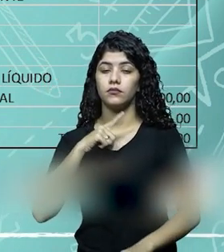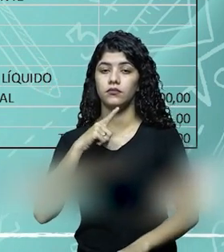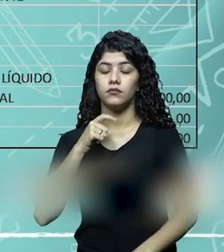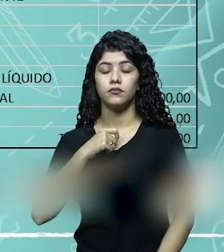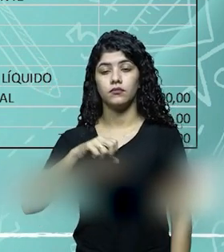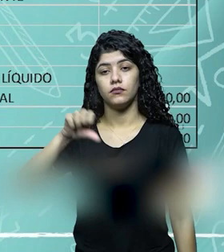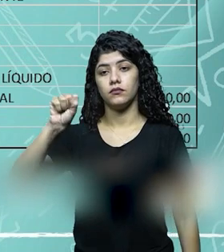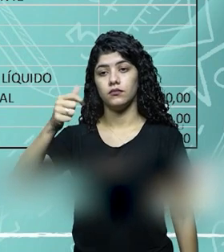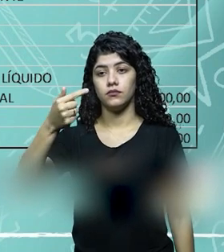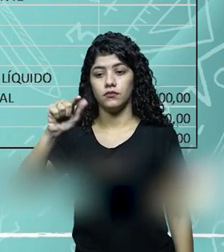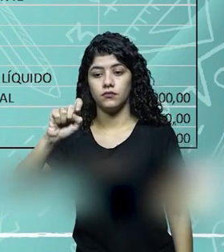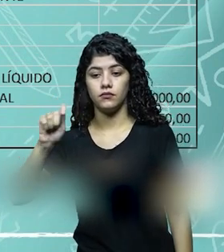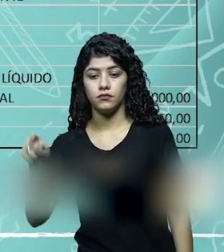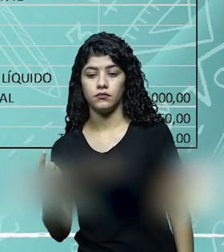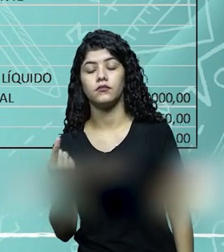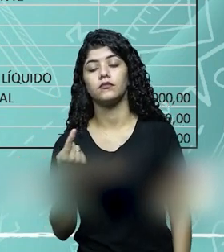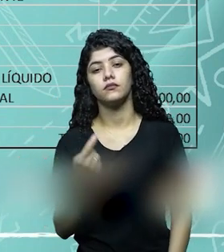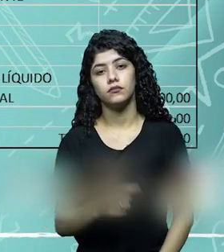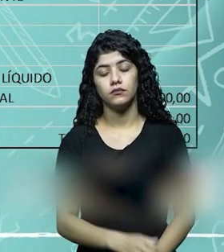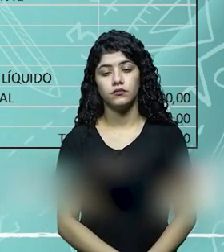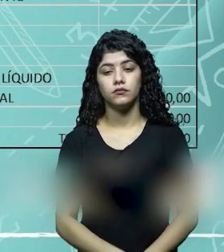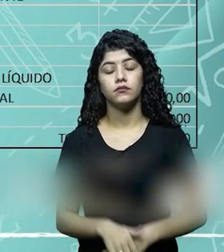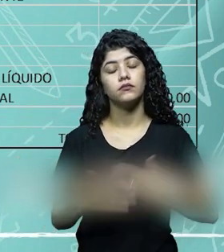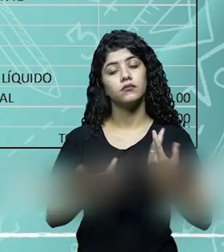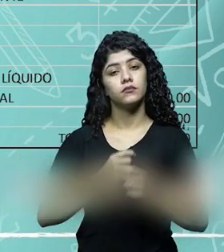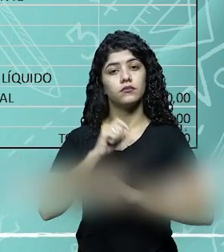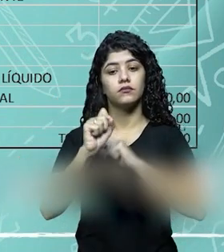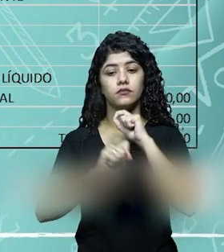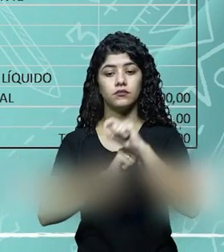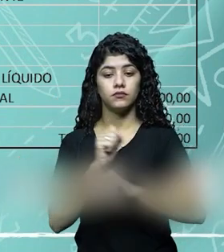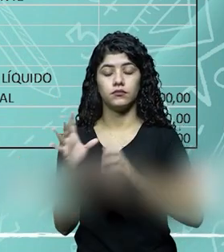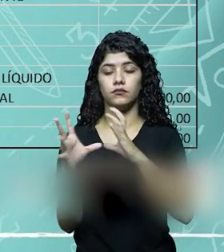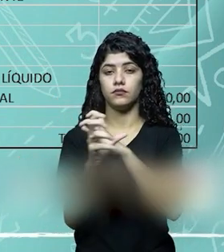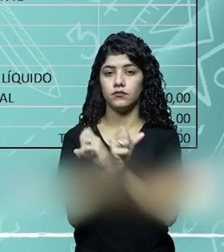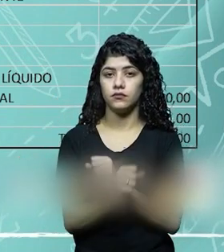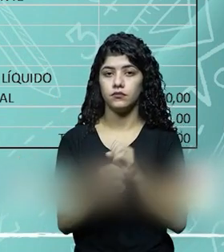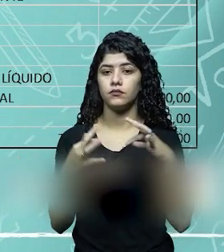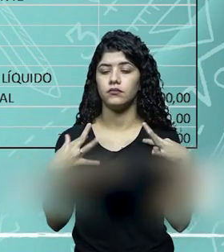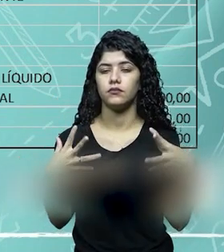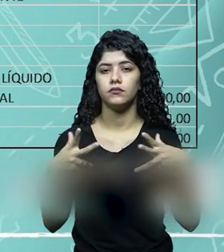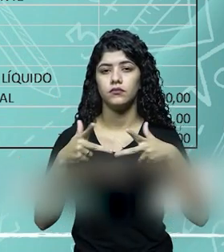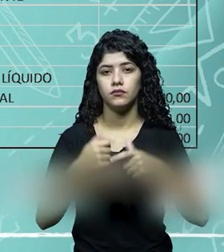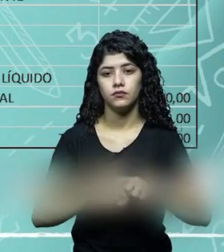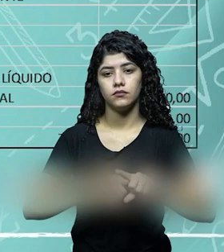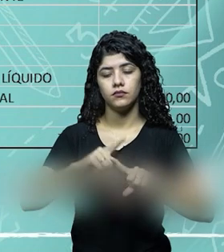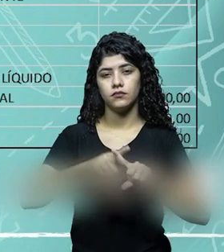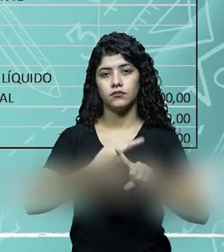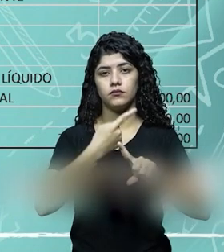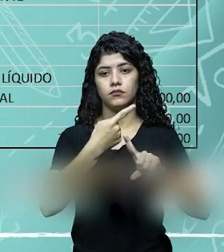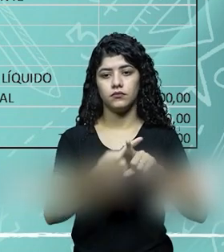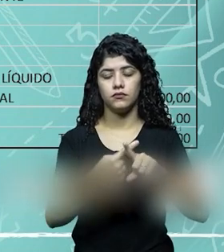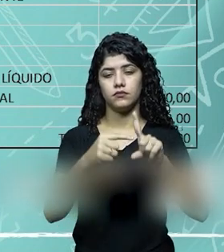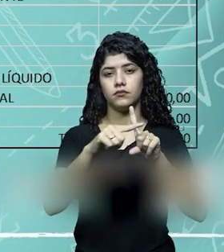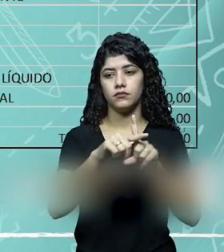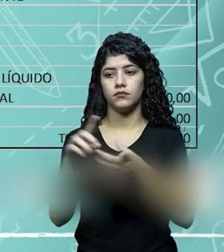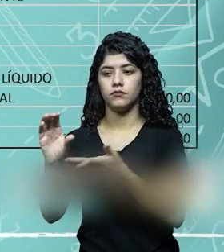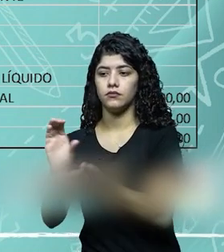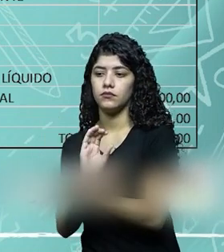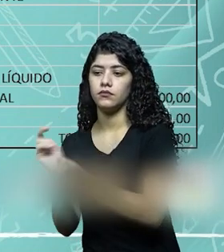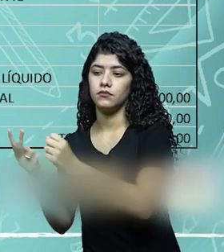a empresa deu um lucro de 87.050, está aqui, então esse lucro aqui somado com o patrimônio líquido mais